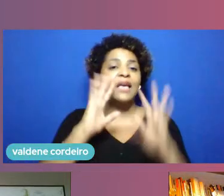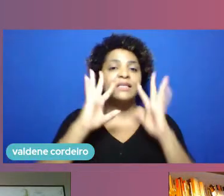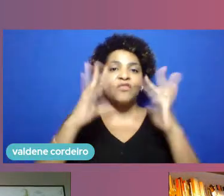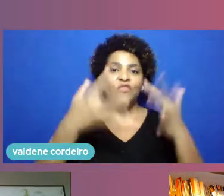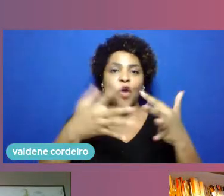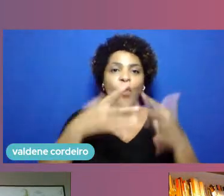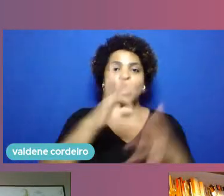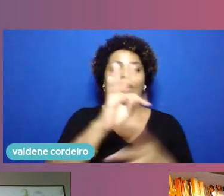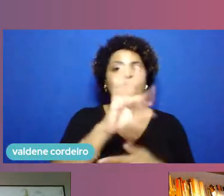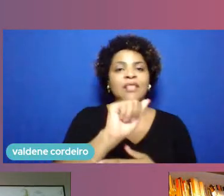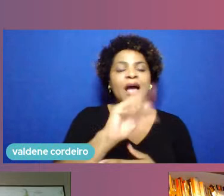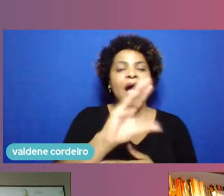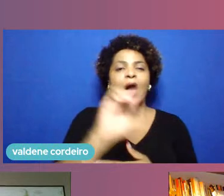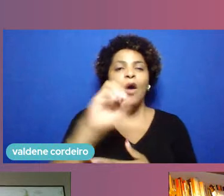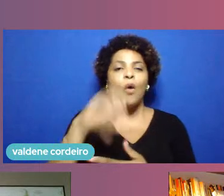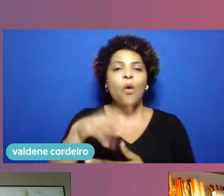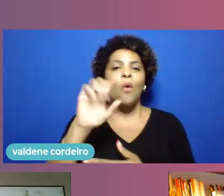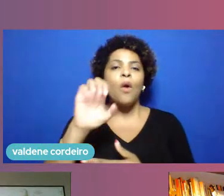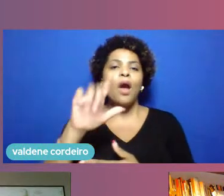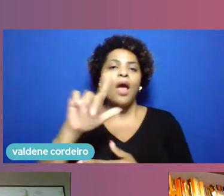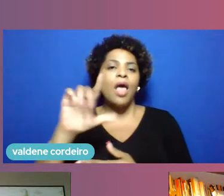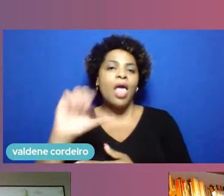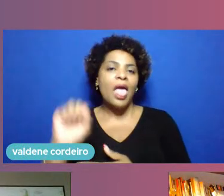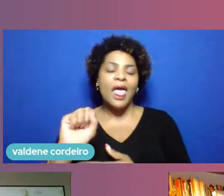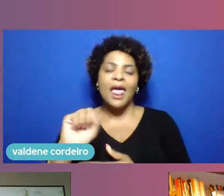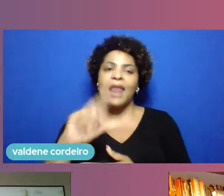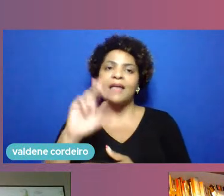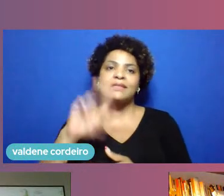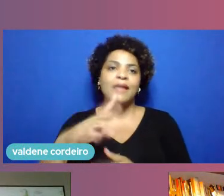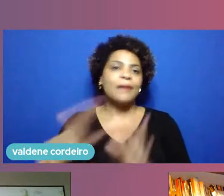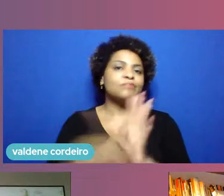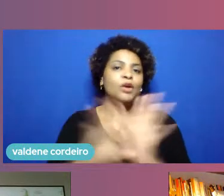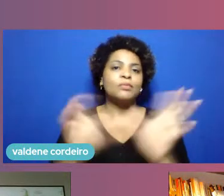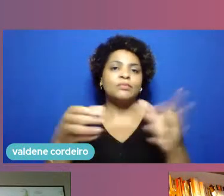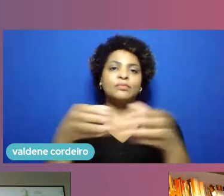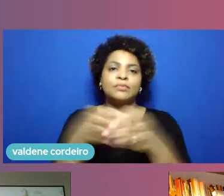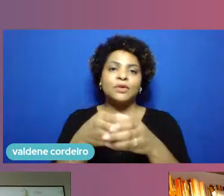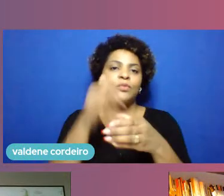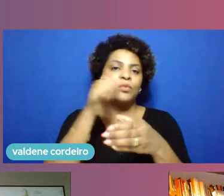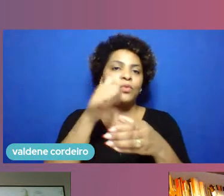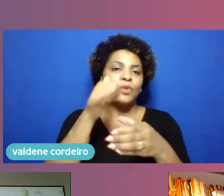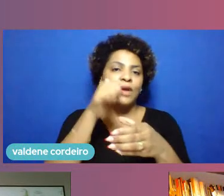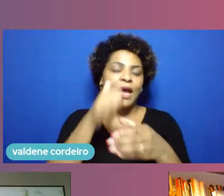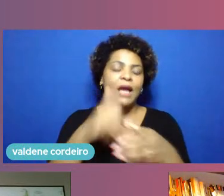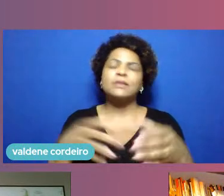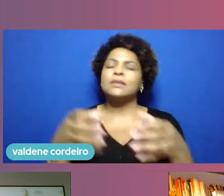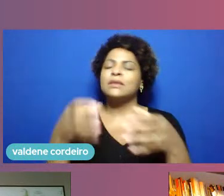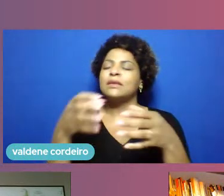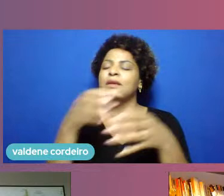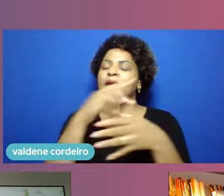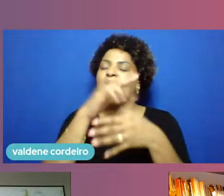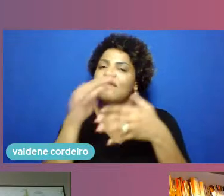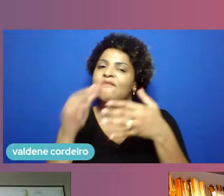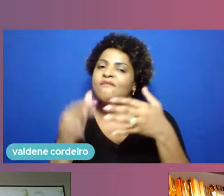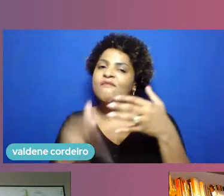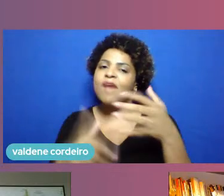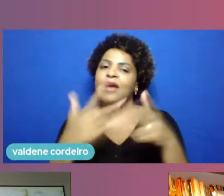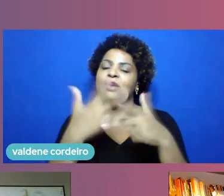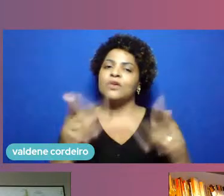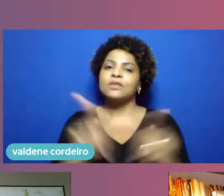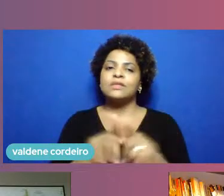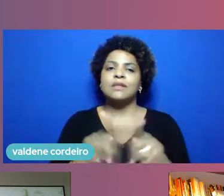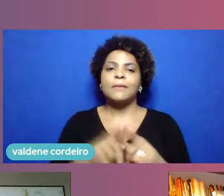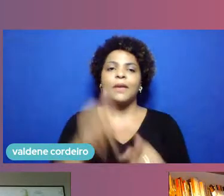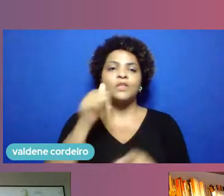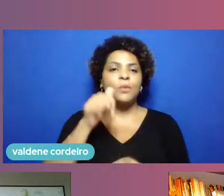mulheres e para além do crédito há um conjunto de apoio de medidas para as mulheres empreendedoras as microempreendedoras da